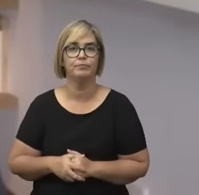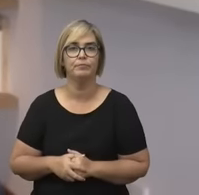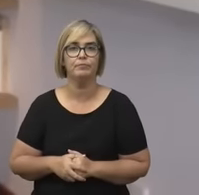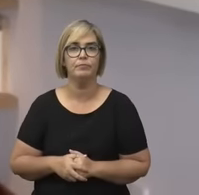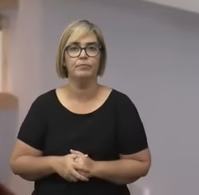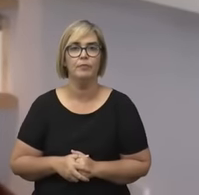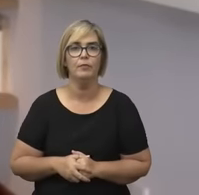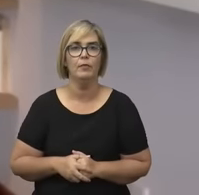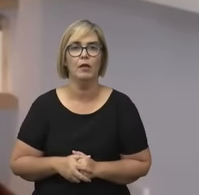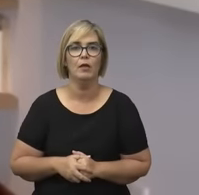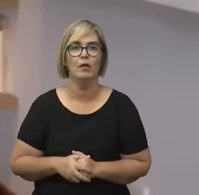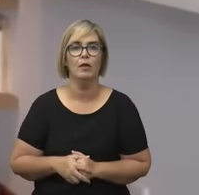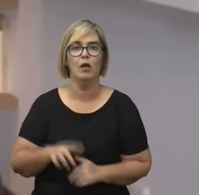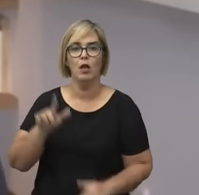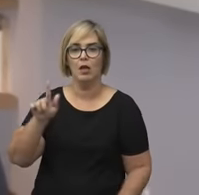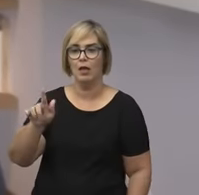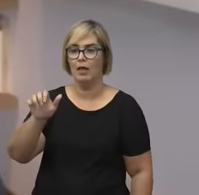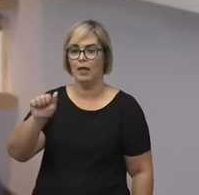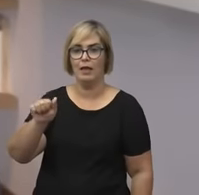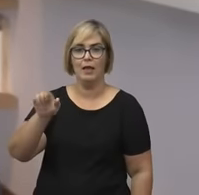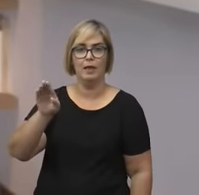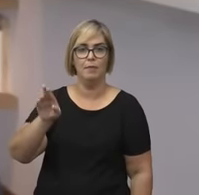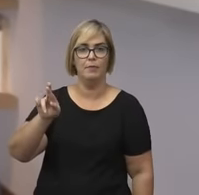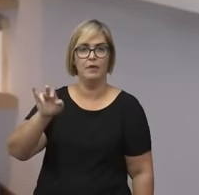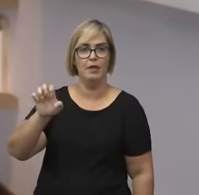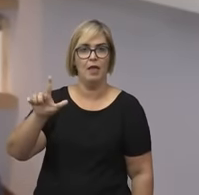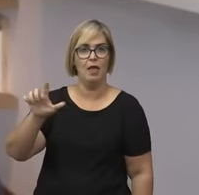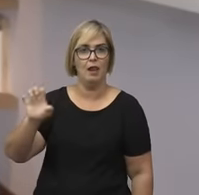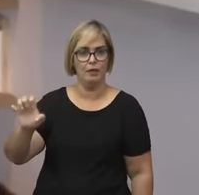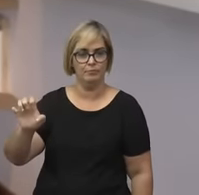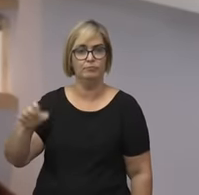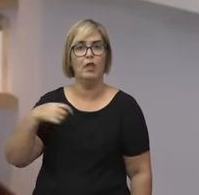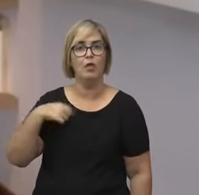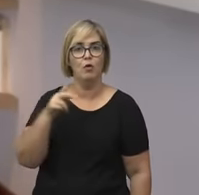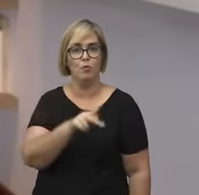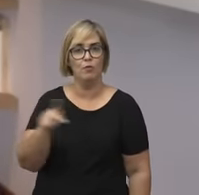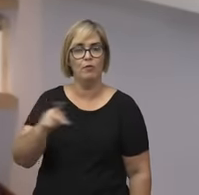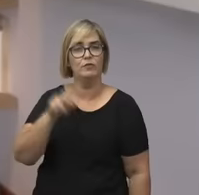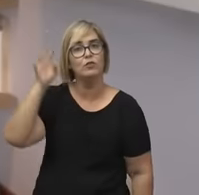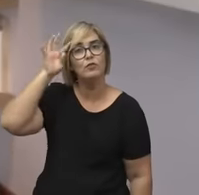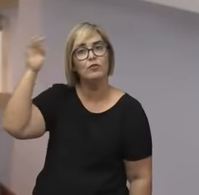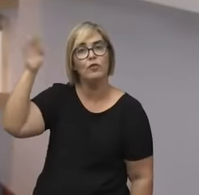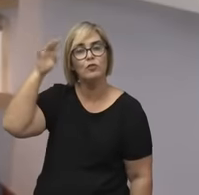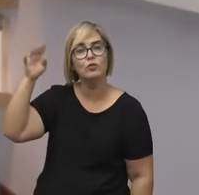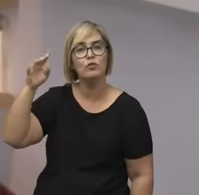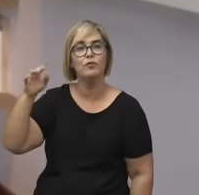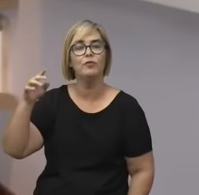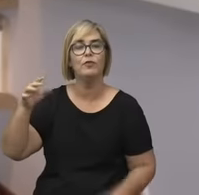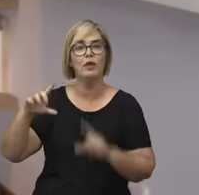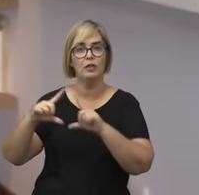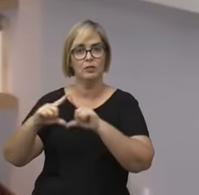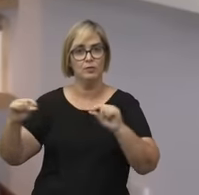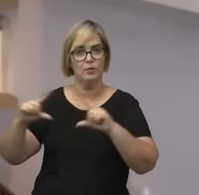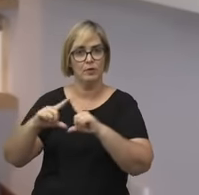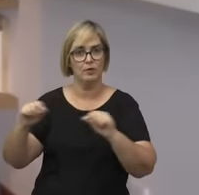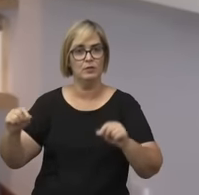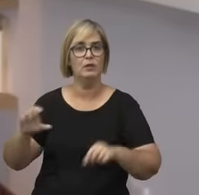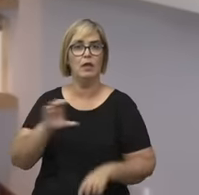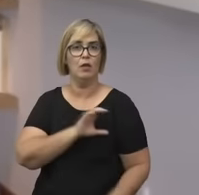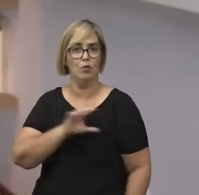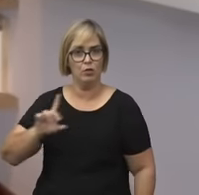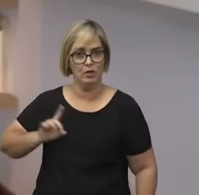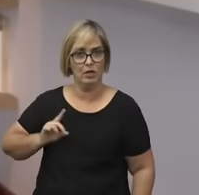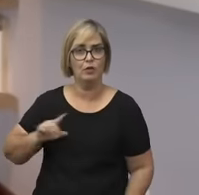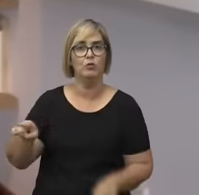O meu nome é Gabriele Corneli, eu sou professor de filosofia da Universidade de Brasília e coordenador da Cátedra Unesco Arcai